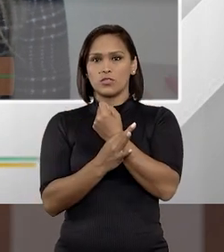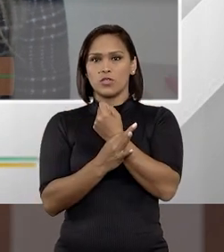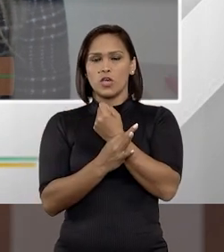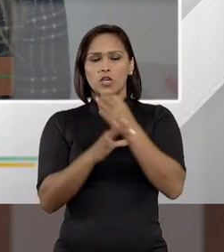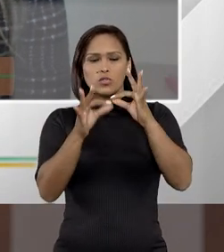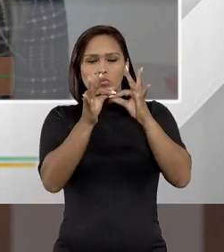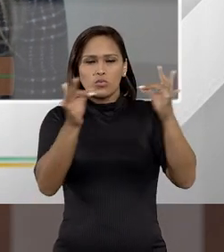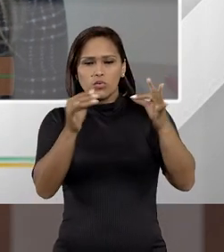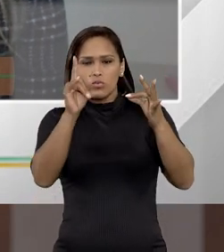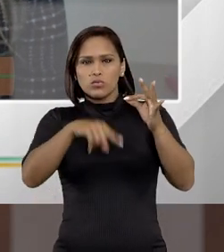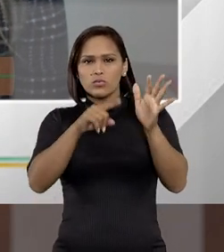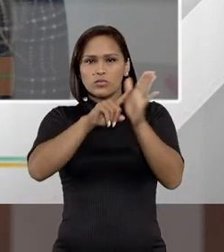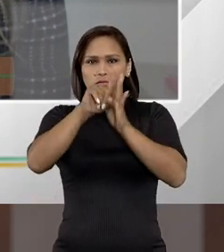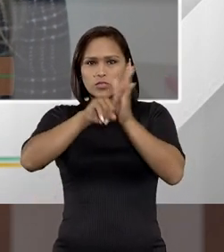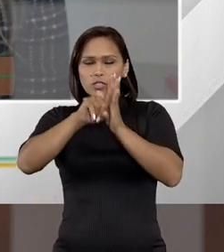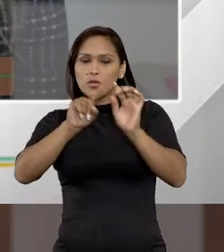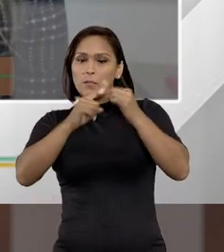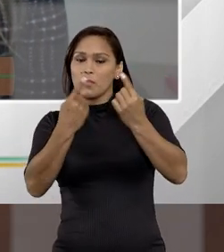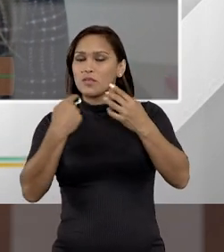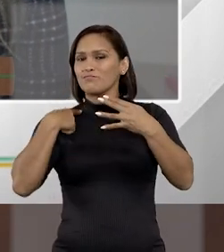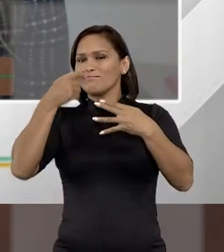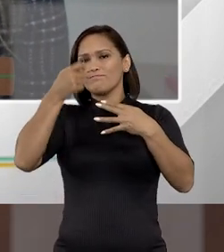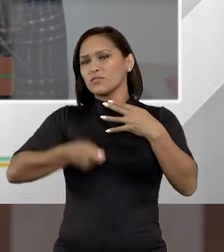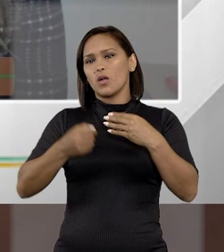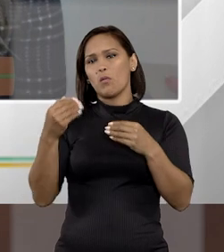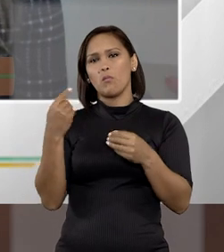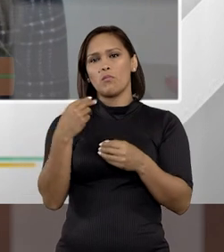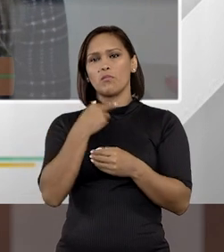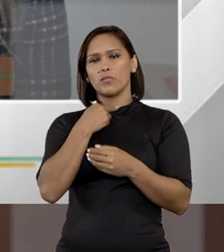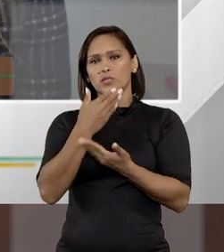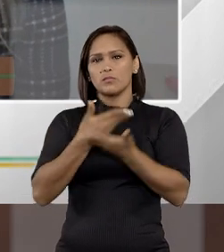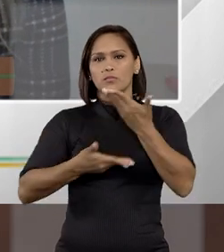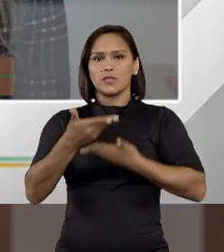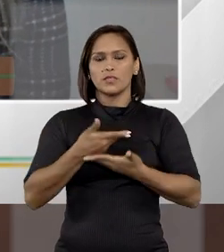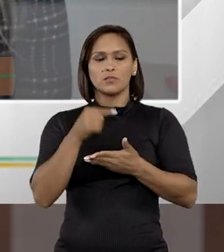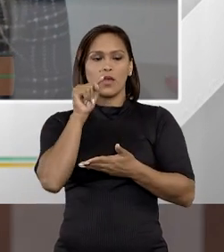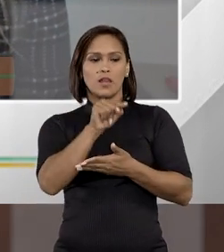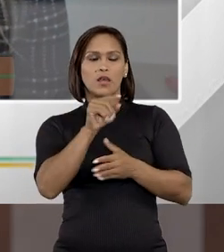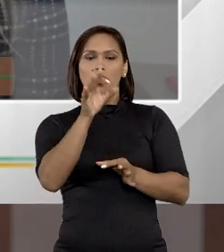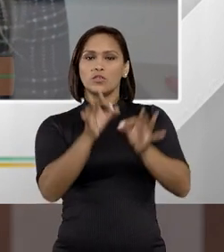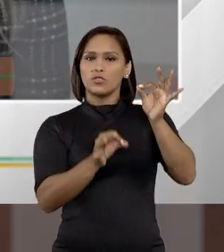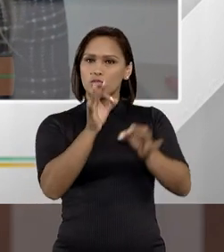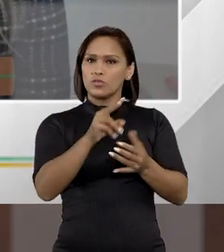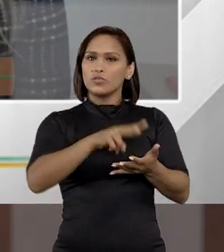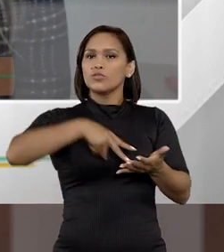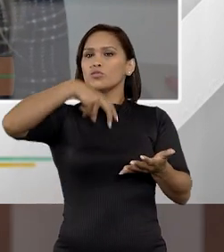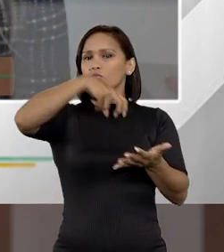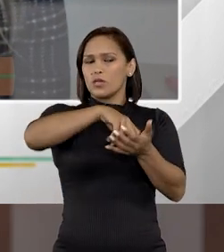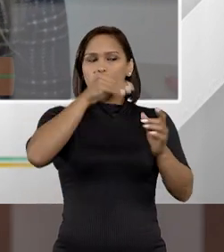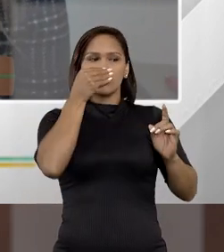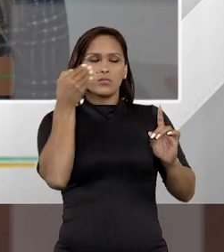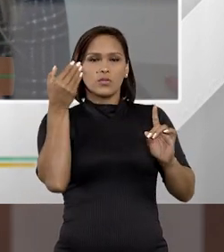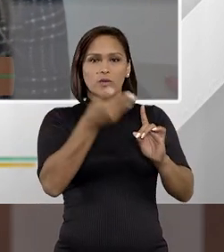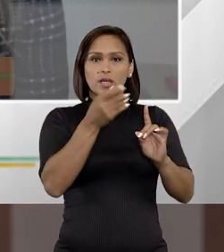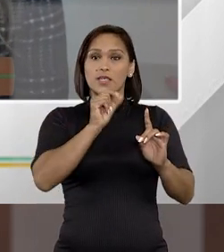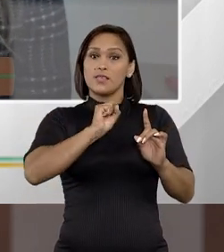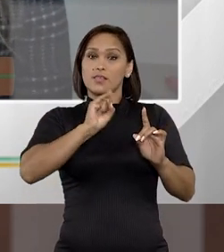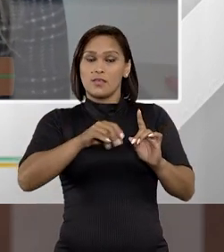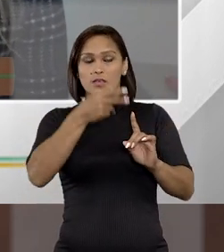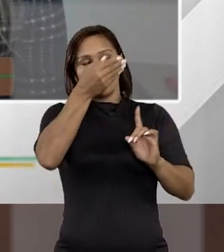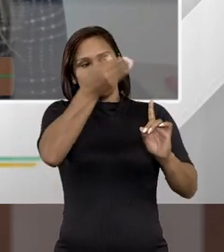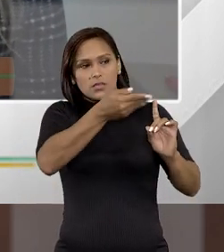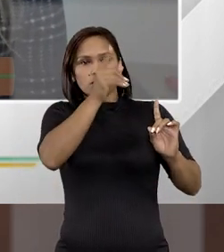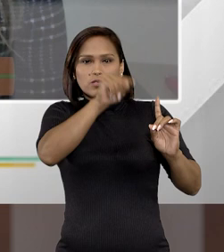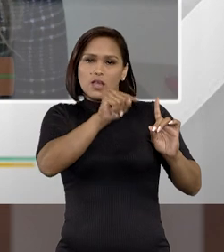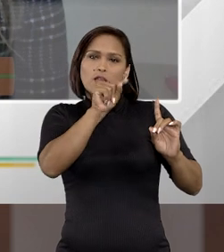a lisura das investigações, mas é um juiz que não vai participar quando, de fato, esse acusado, quando e se, né,